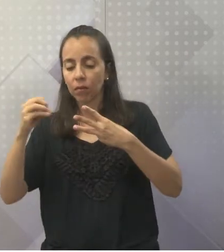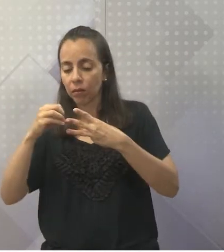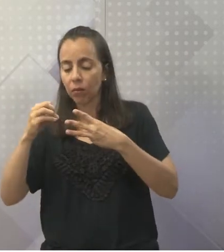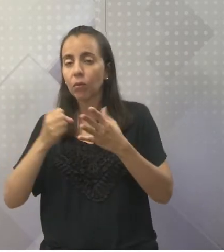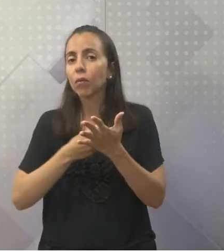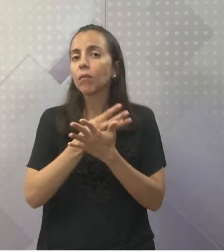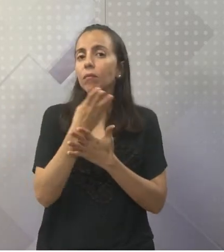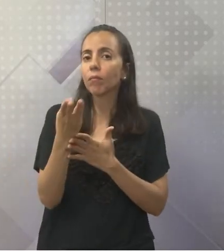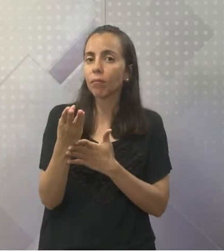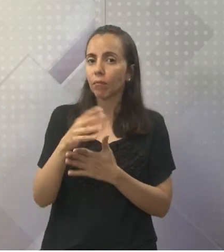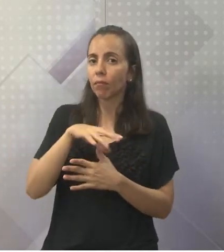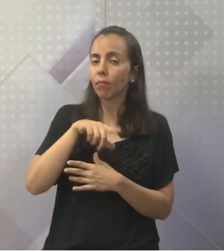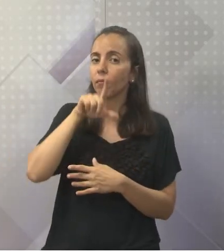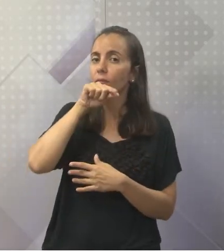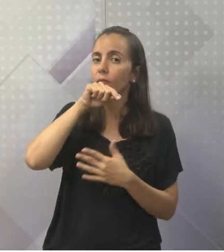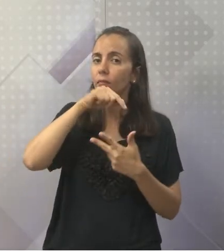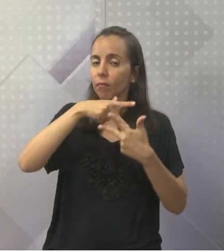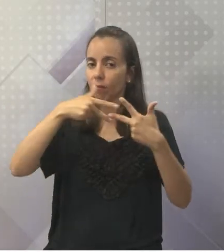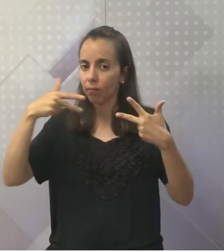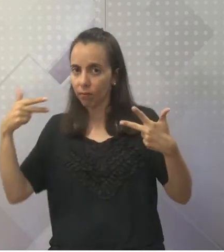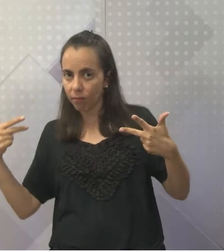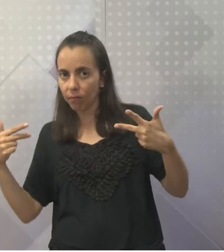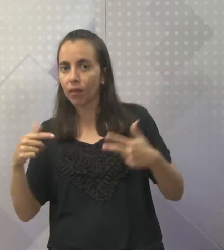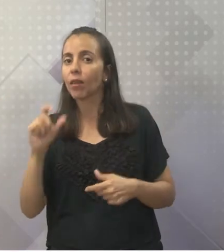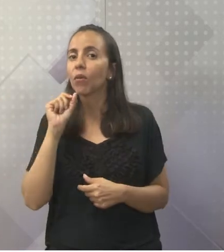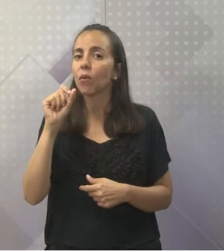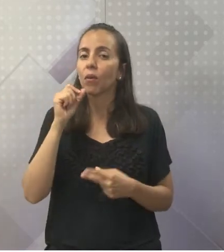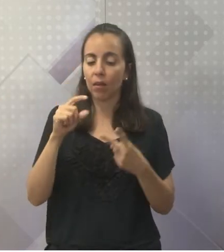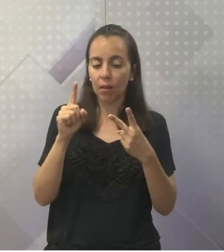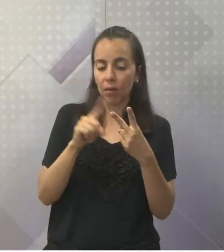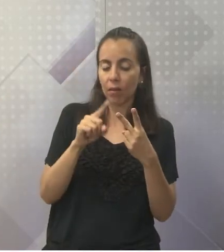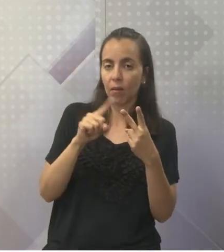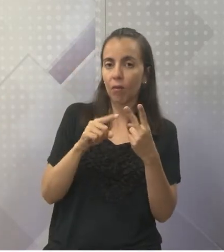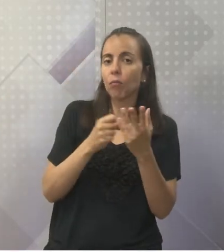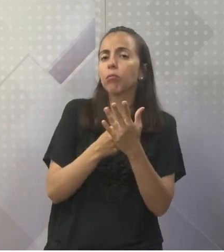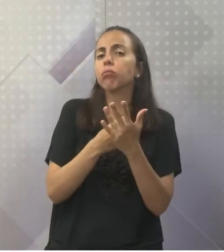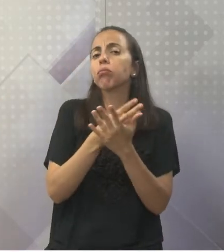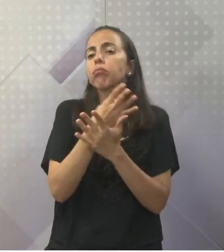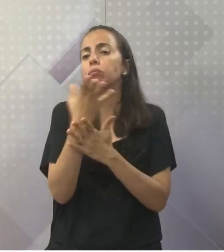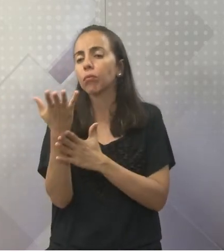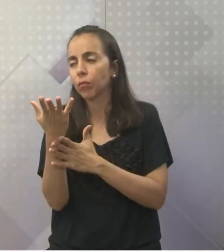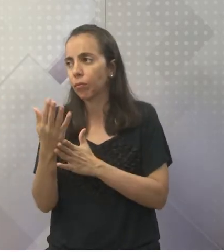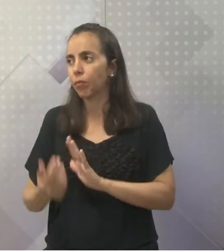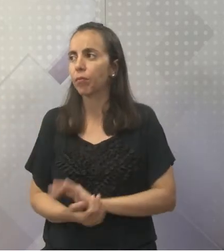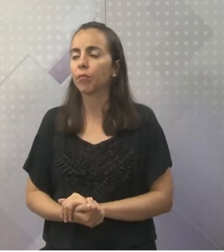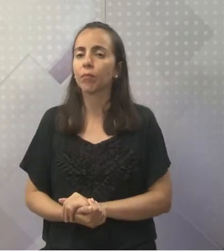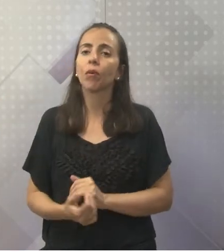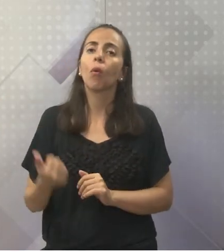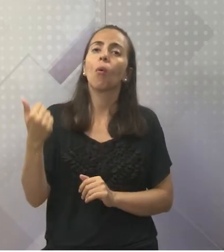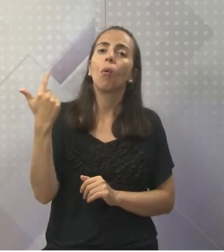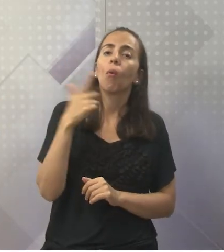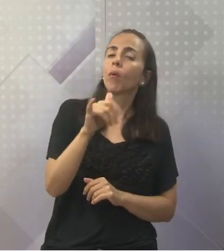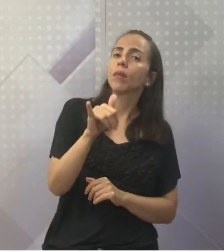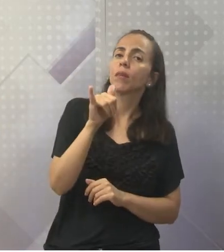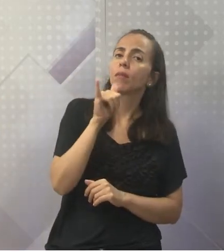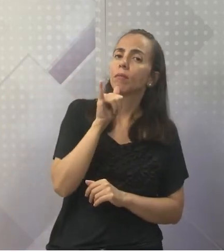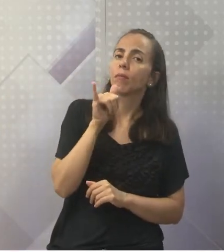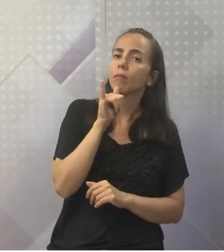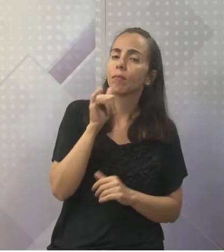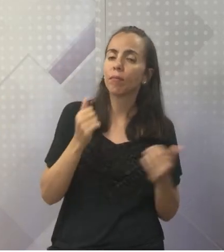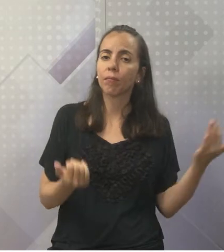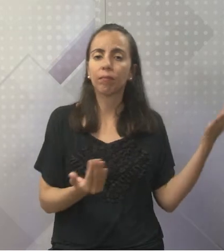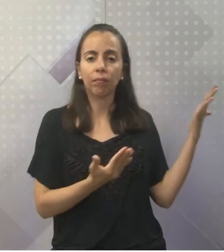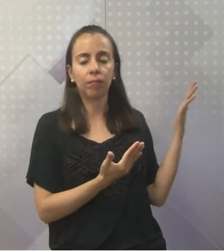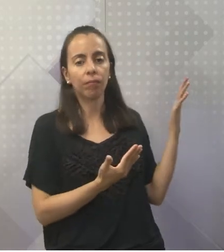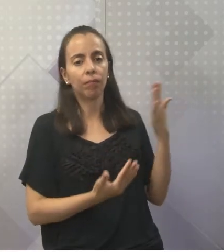pássaros são pluricelulares. Uma outra tentativa aí para a gente fixar a nossa